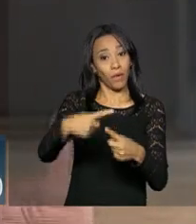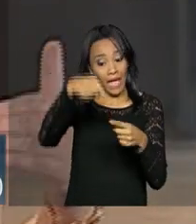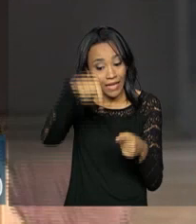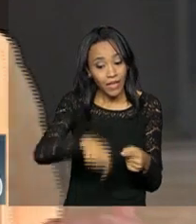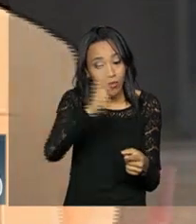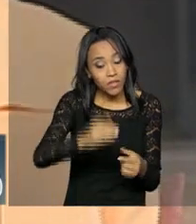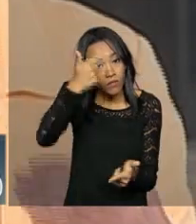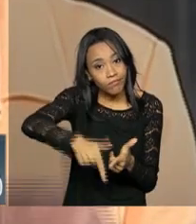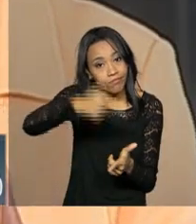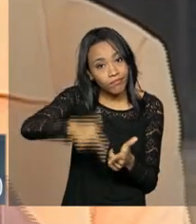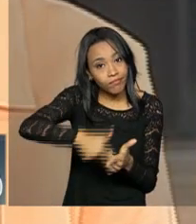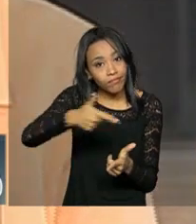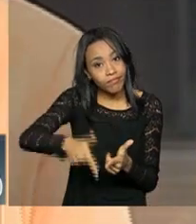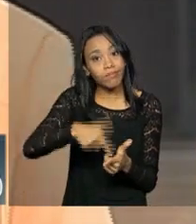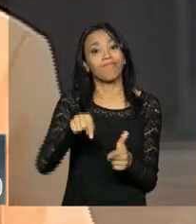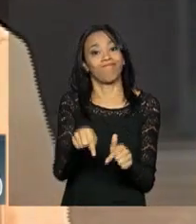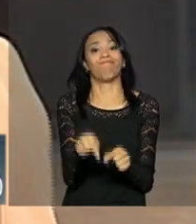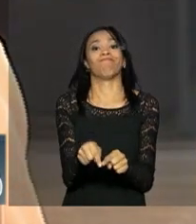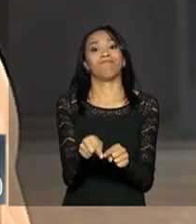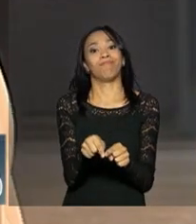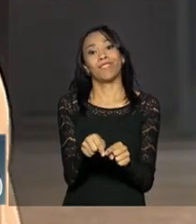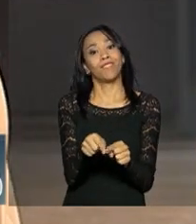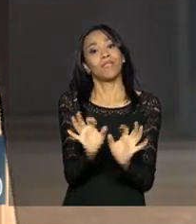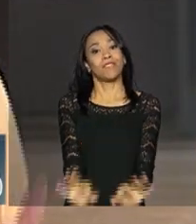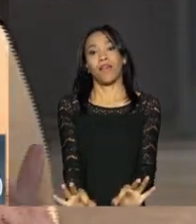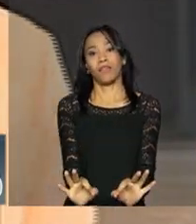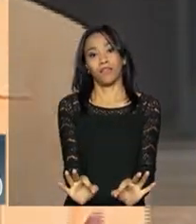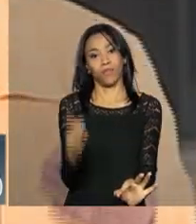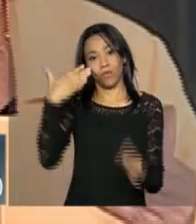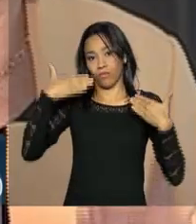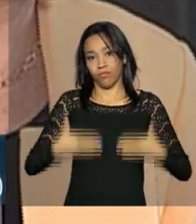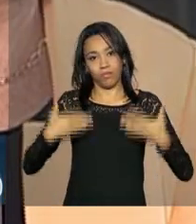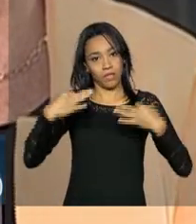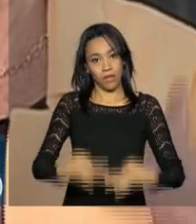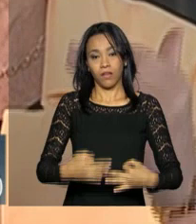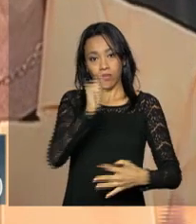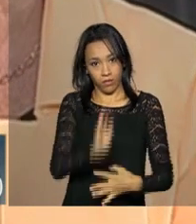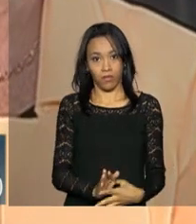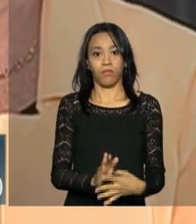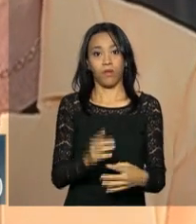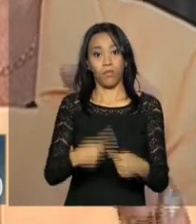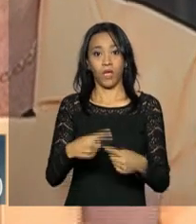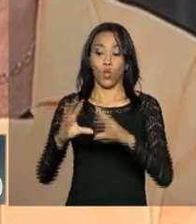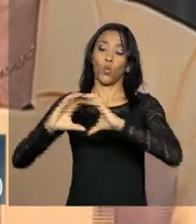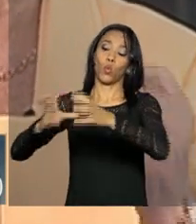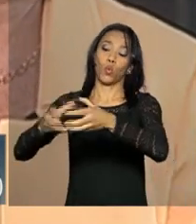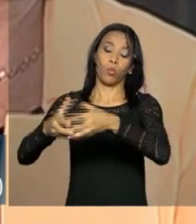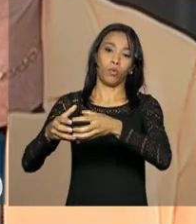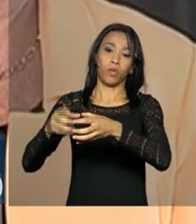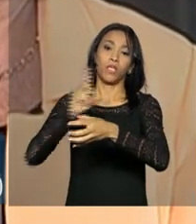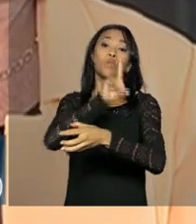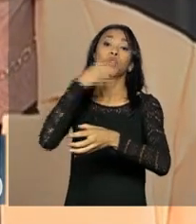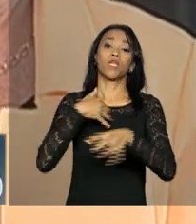nós estamos numa situação que não é correta. É aquela situação em que a oposição, desde o dia que eu